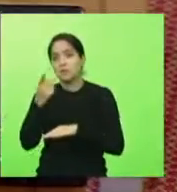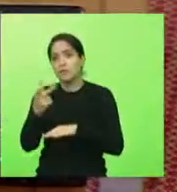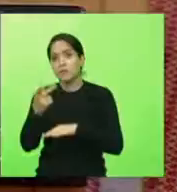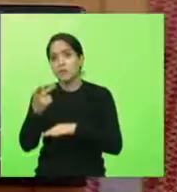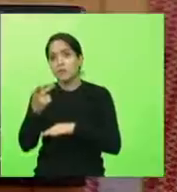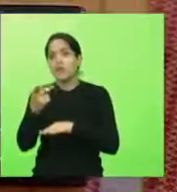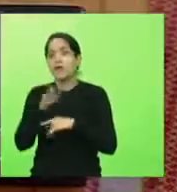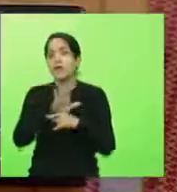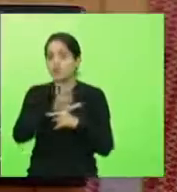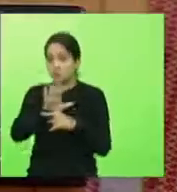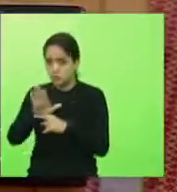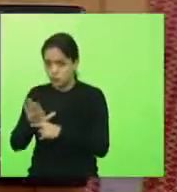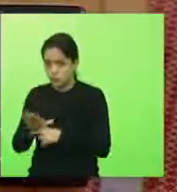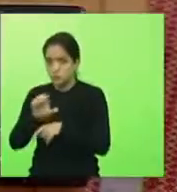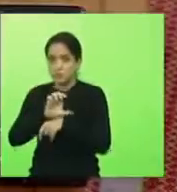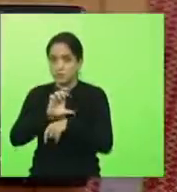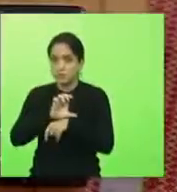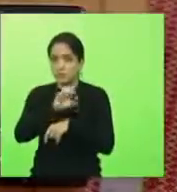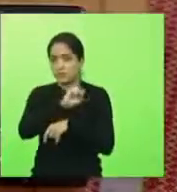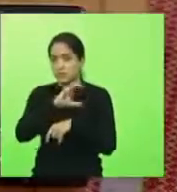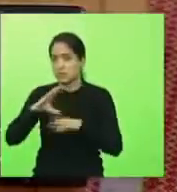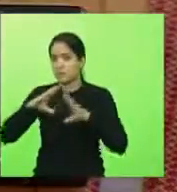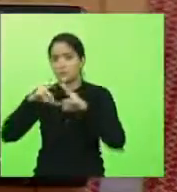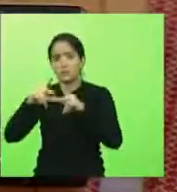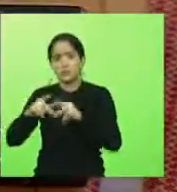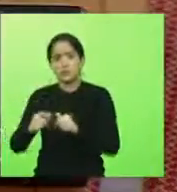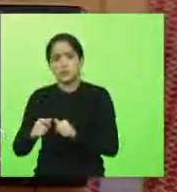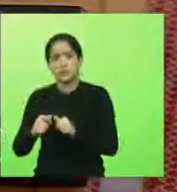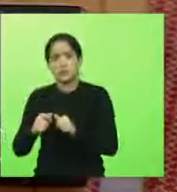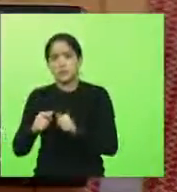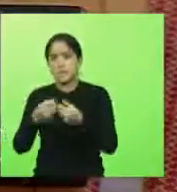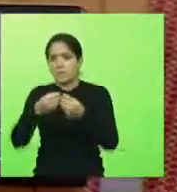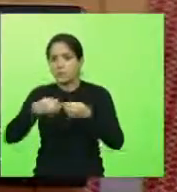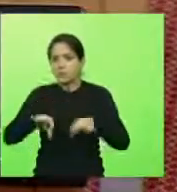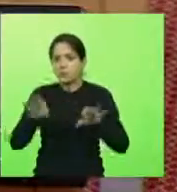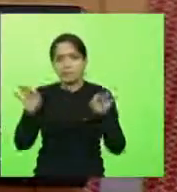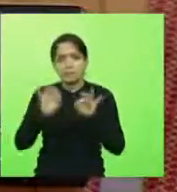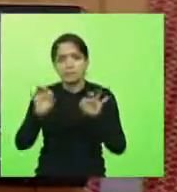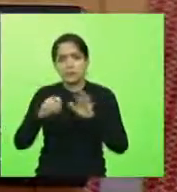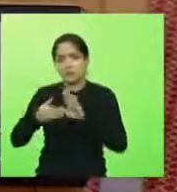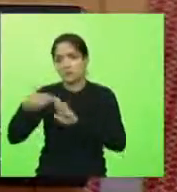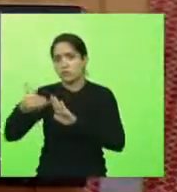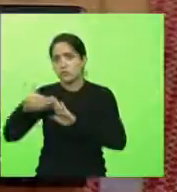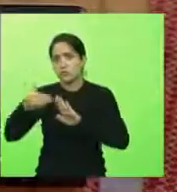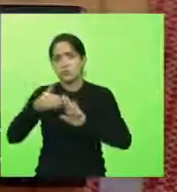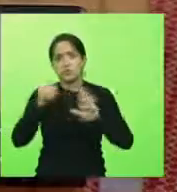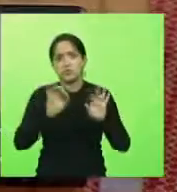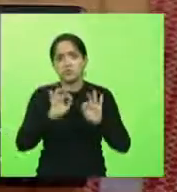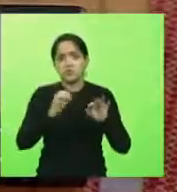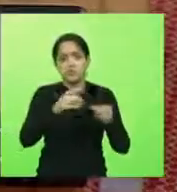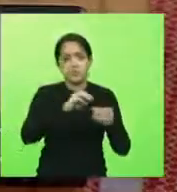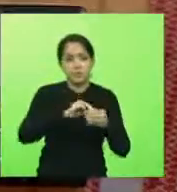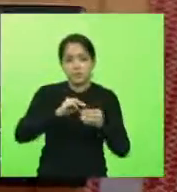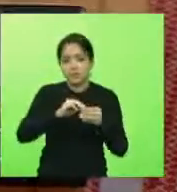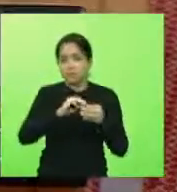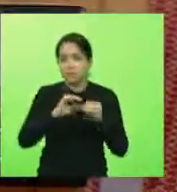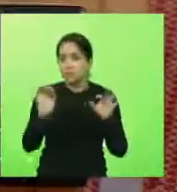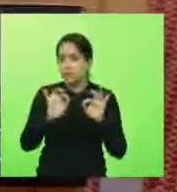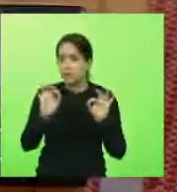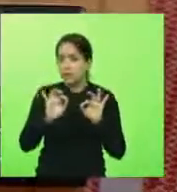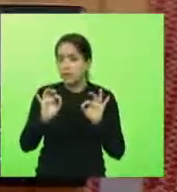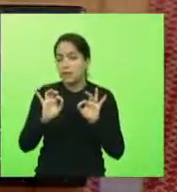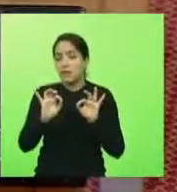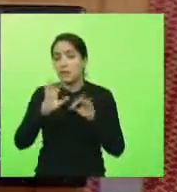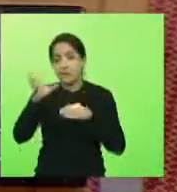beneficia Santa Catarina como um todo, não prejudica ninguém, não tira de nenhum município catarinense. Ele